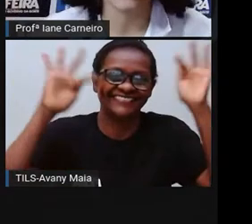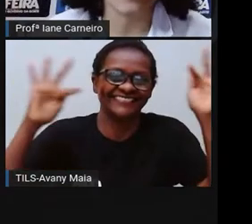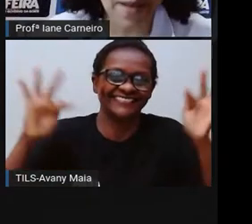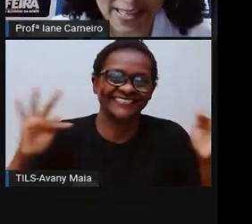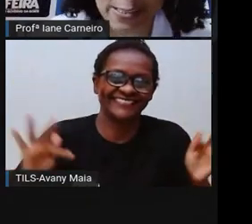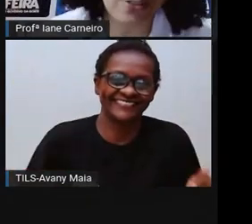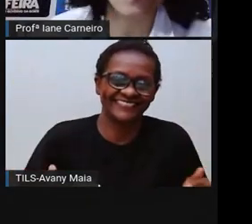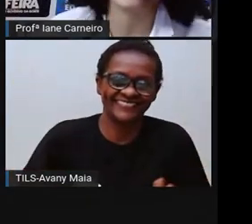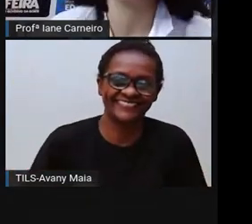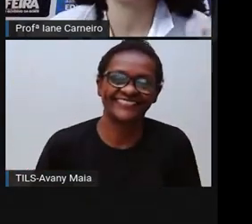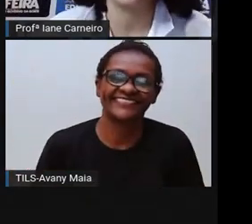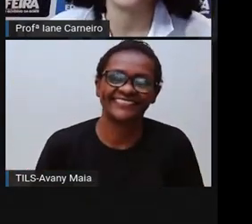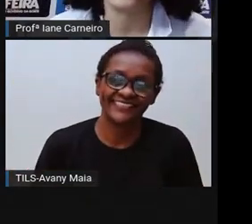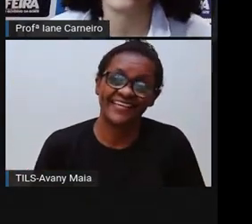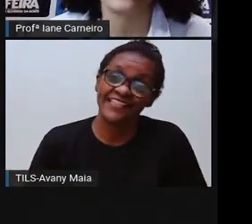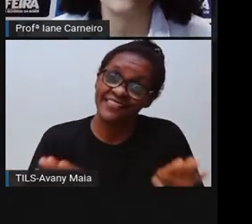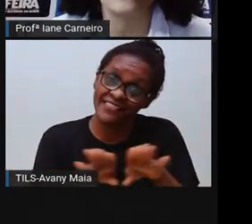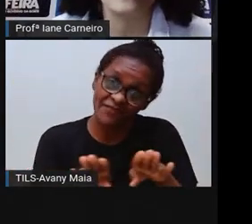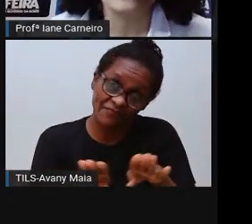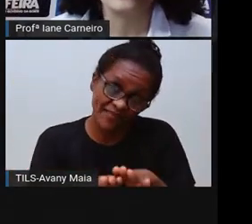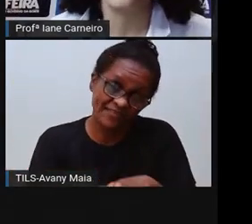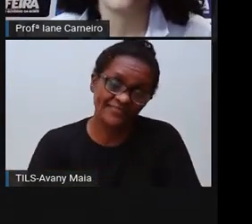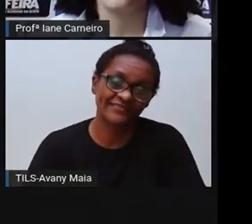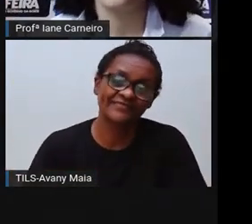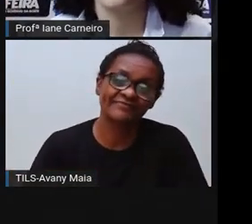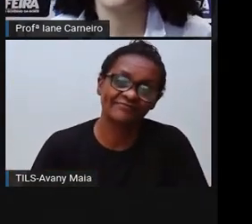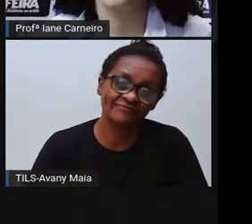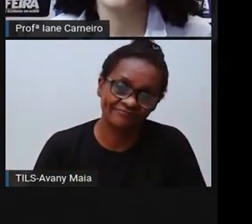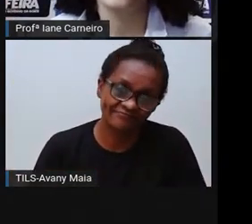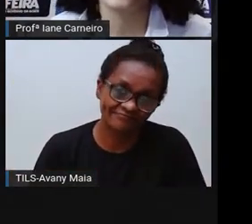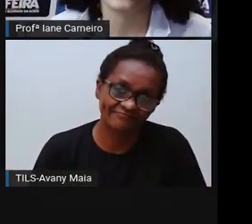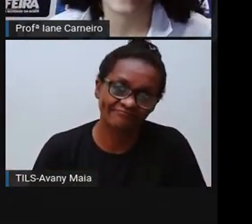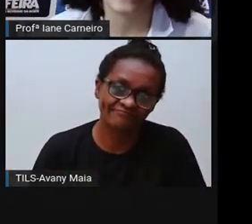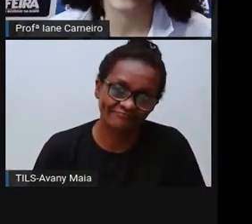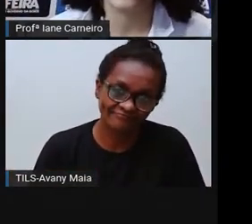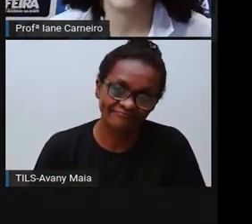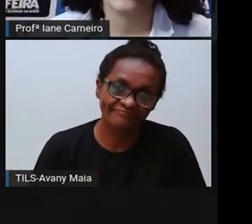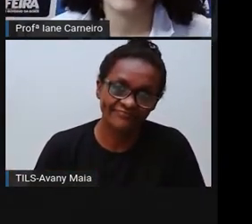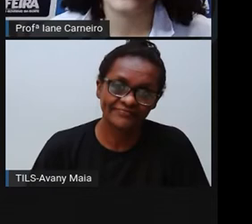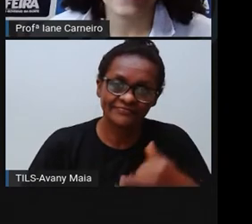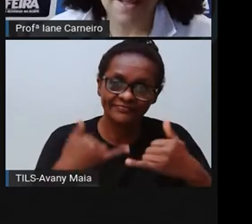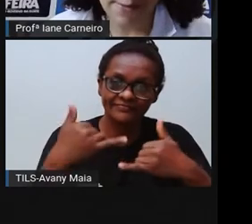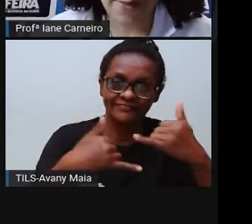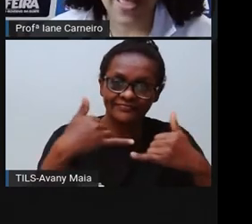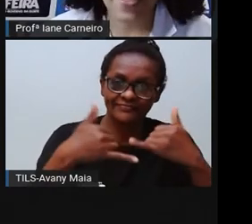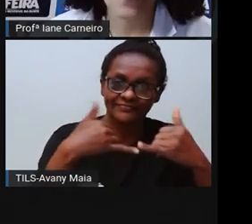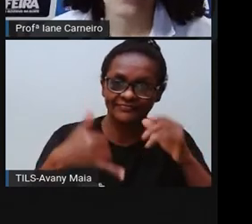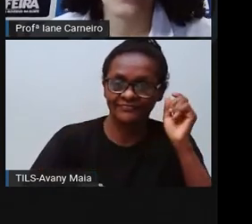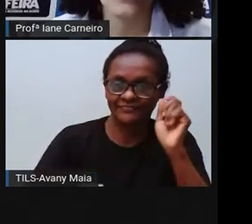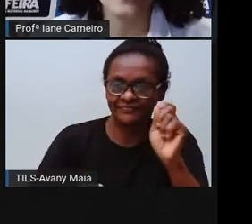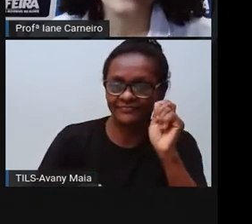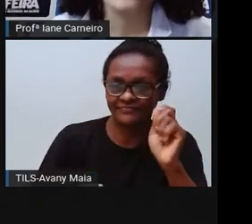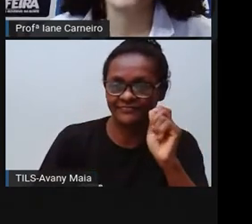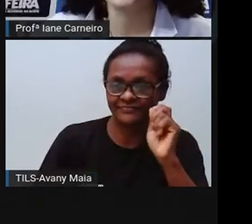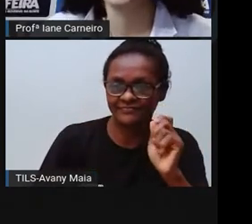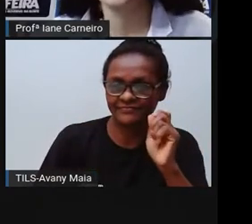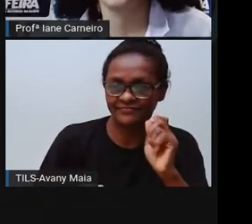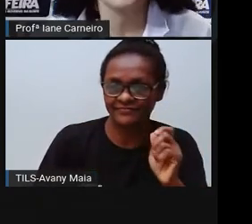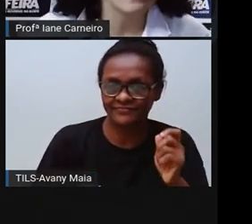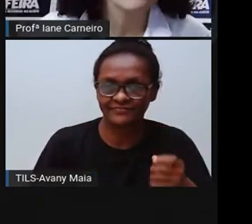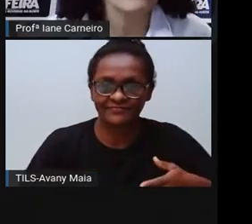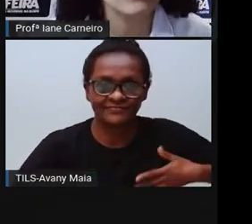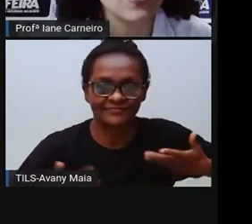demais. Eu acho que vocês também ficam assim. Então, ó, brincar tem a ver com se